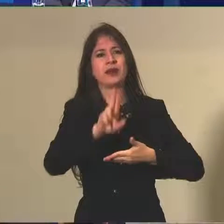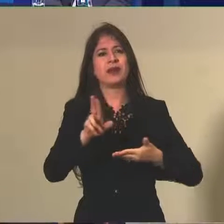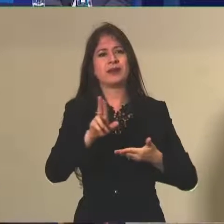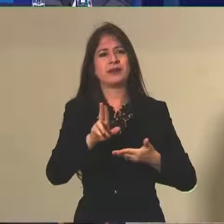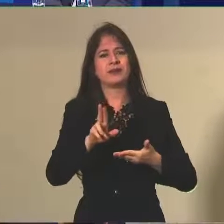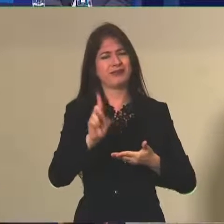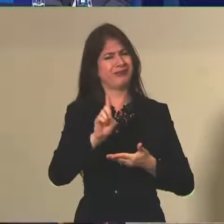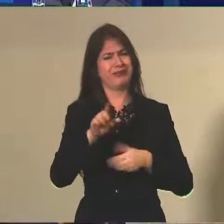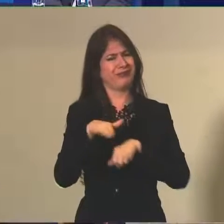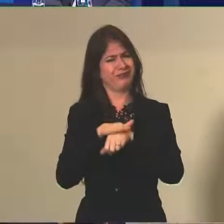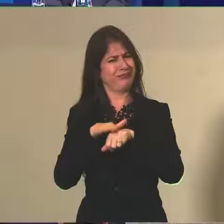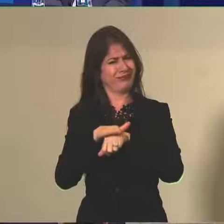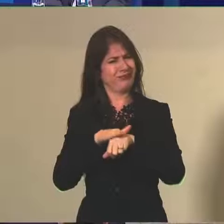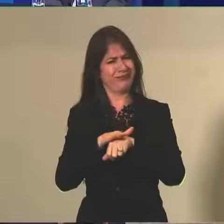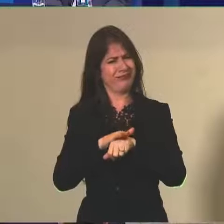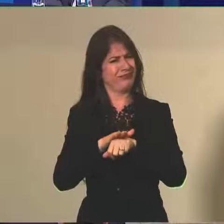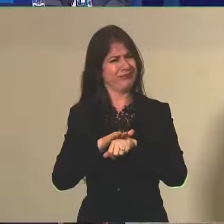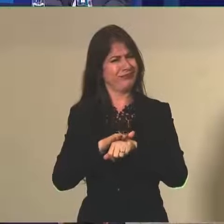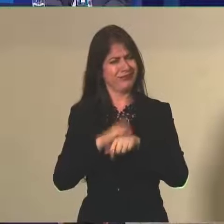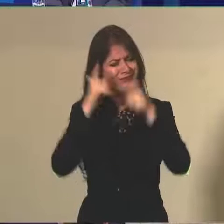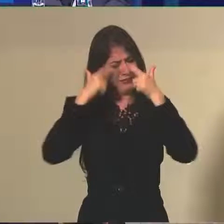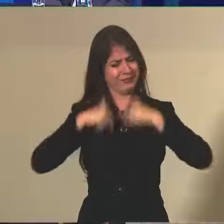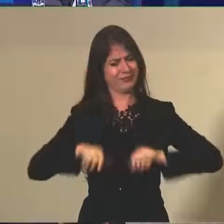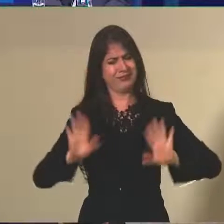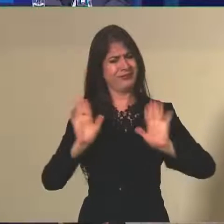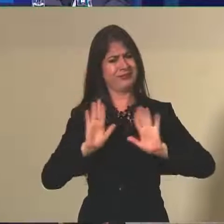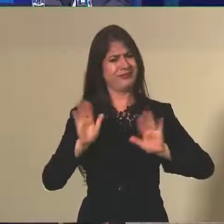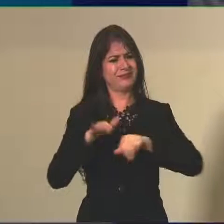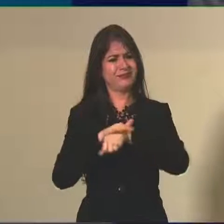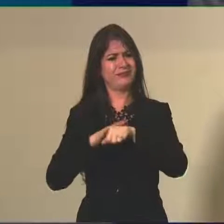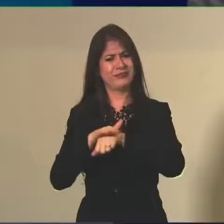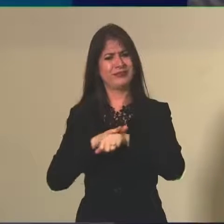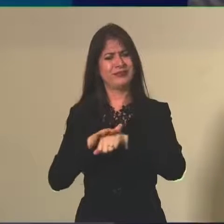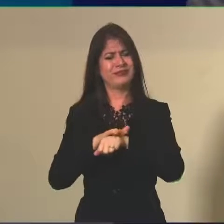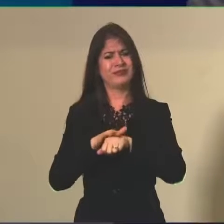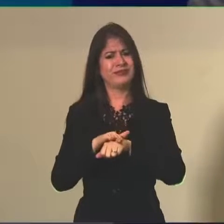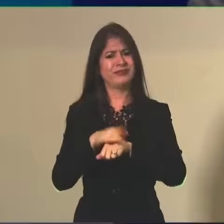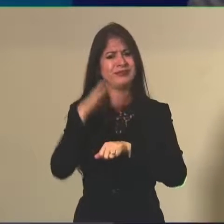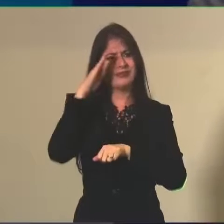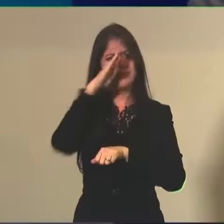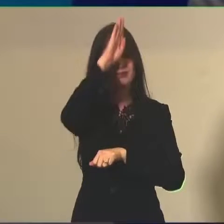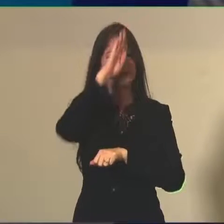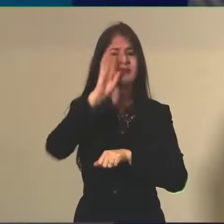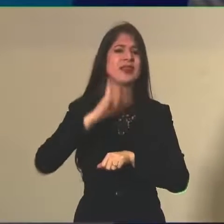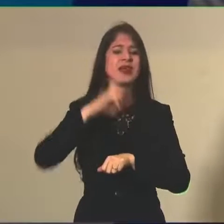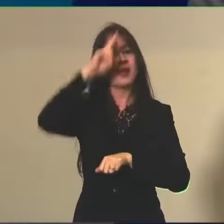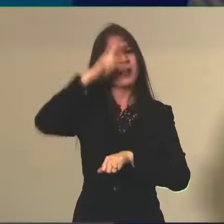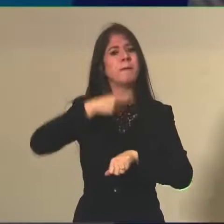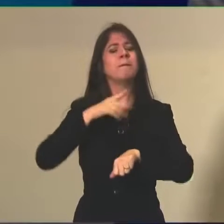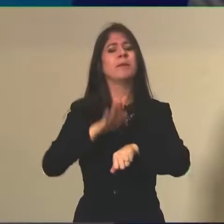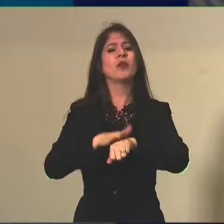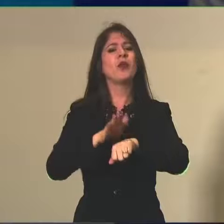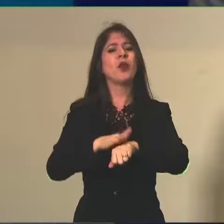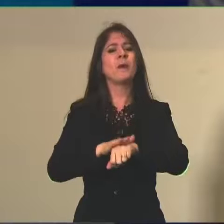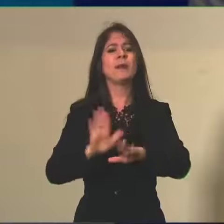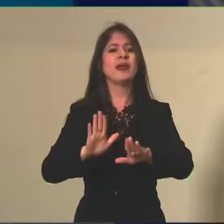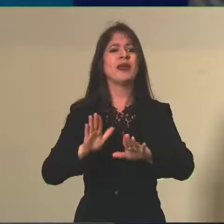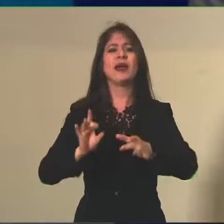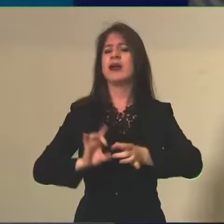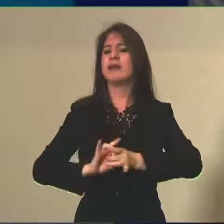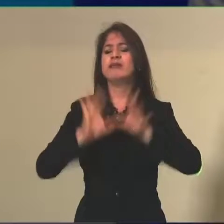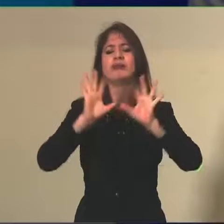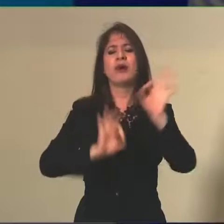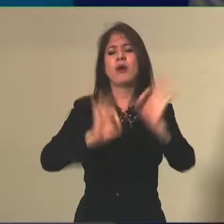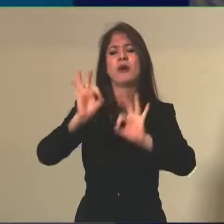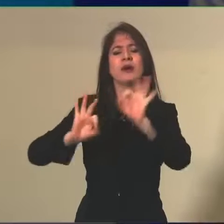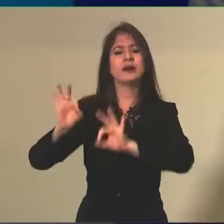conversei com o presidente sobre isso. O presidente me deu autonomia para tocar os processos do Ministério da Educação. As minhas conversas foram todas com o